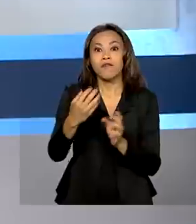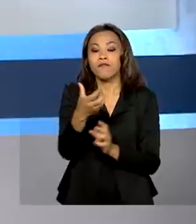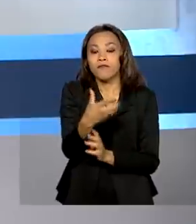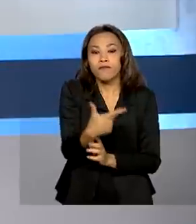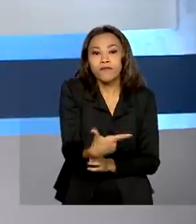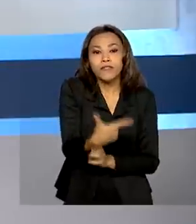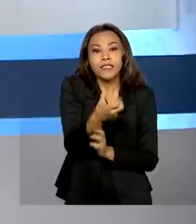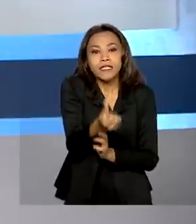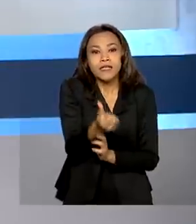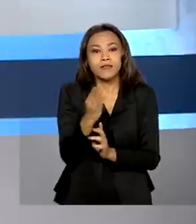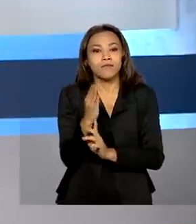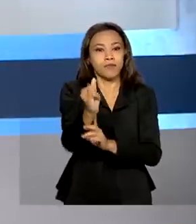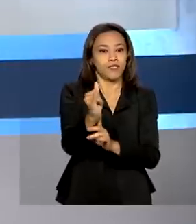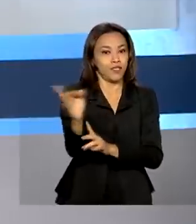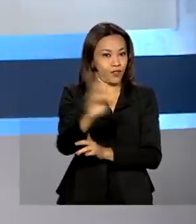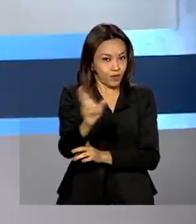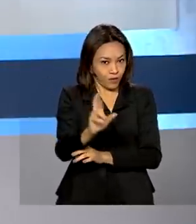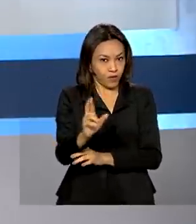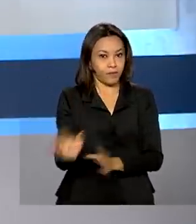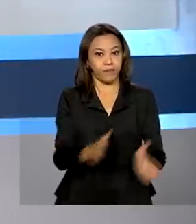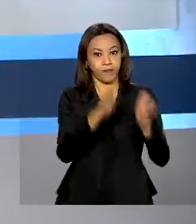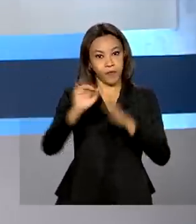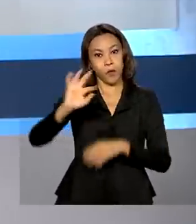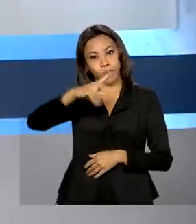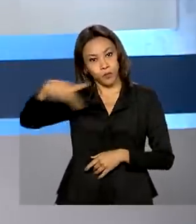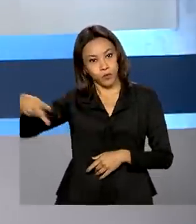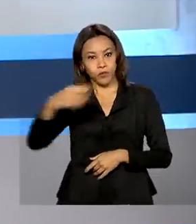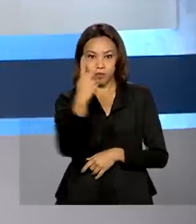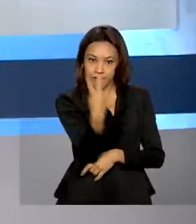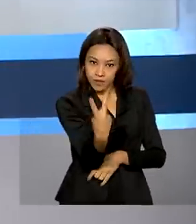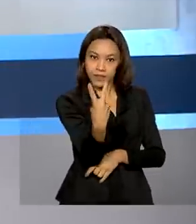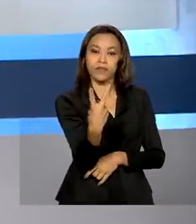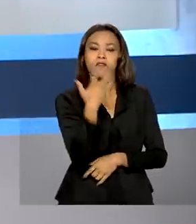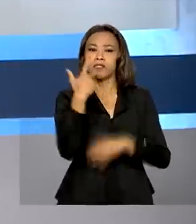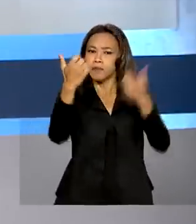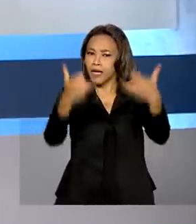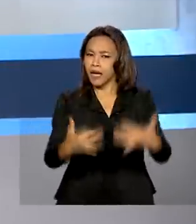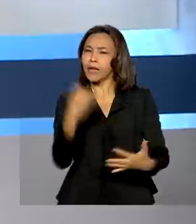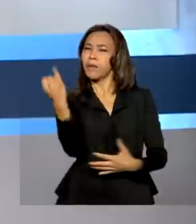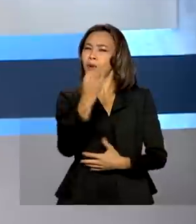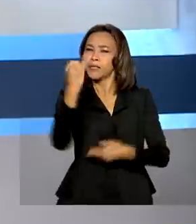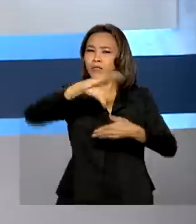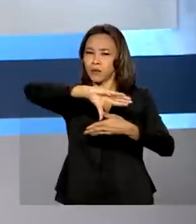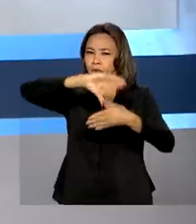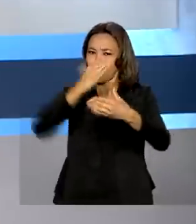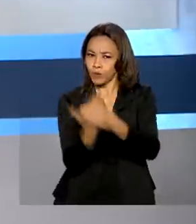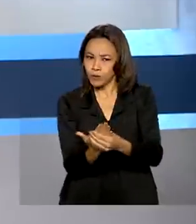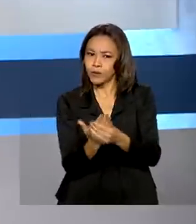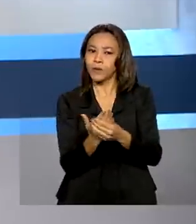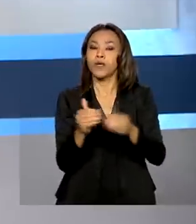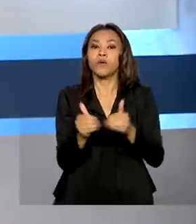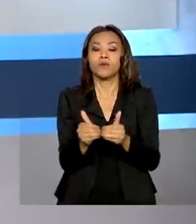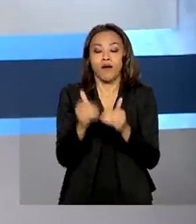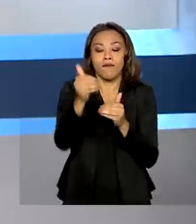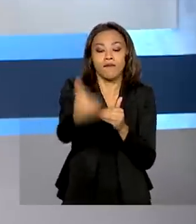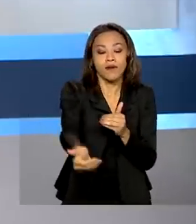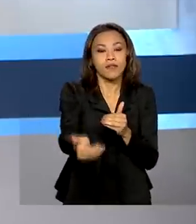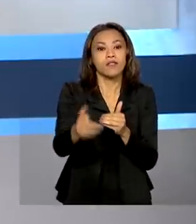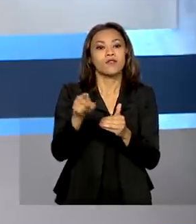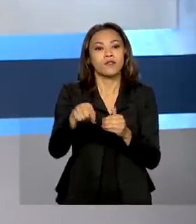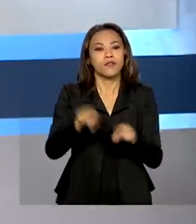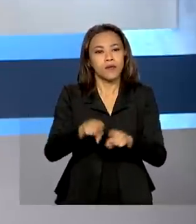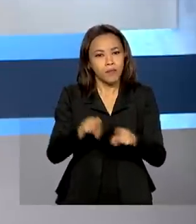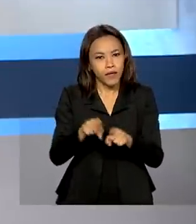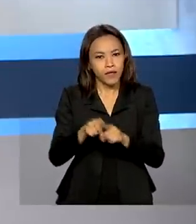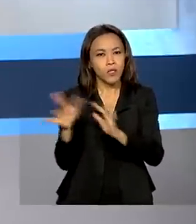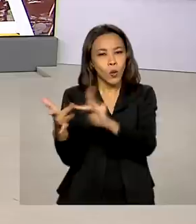bilhões de dólares. Bolsonaro e Fernandes também falaram sobre a importância do Mercosul e avanços na cooperação entre países